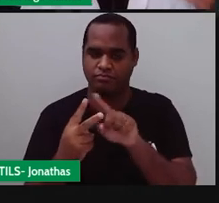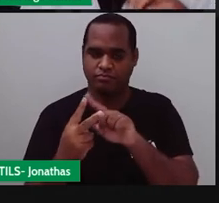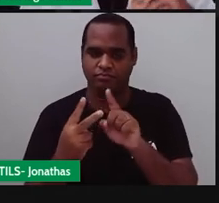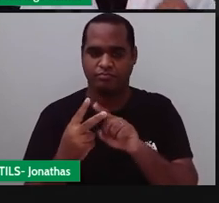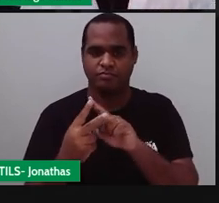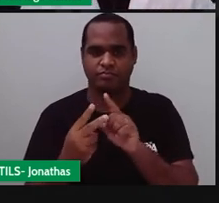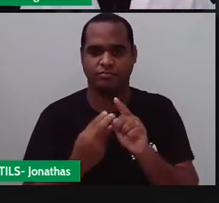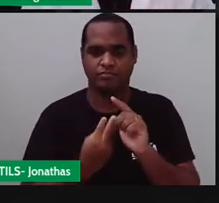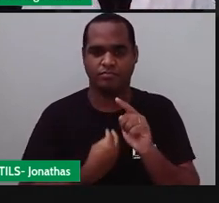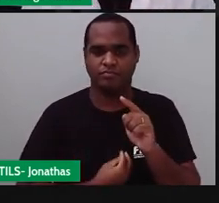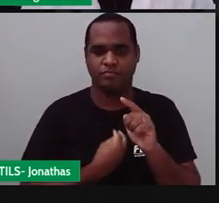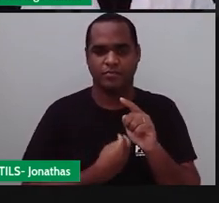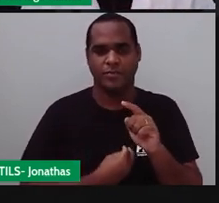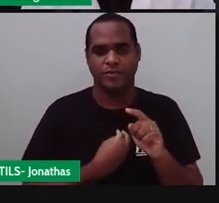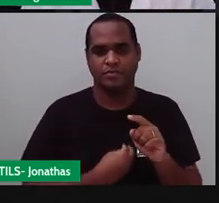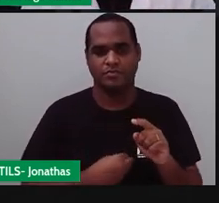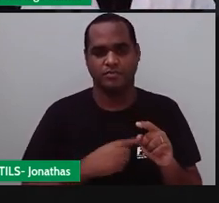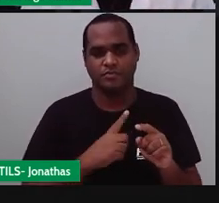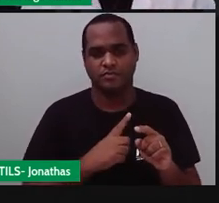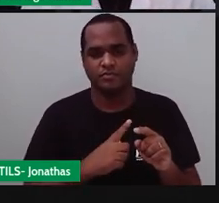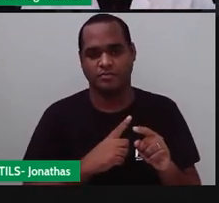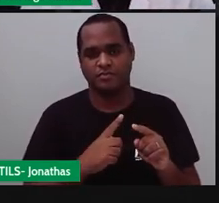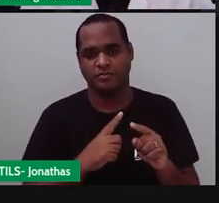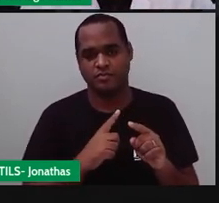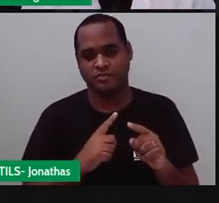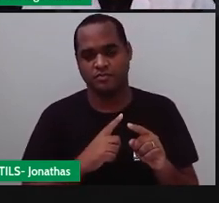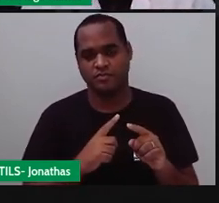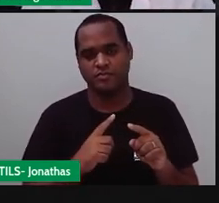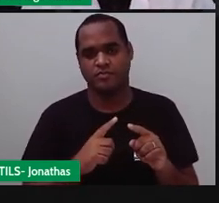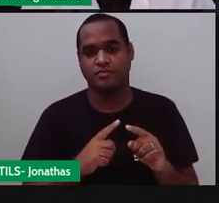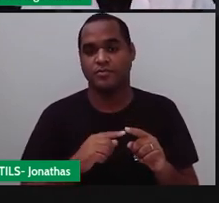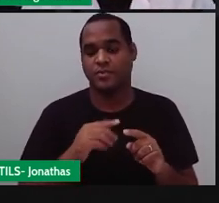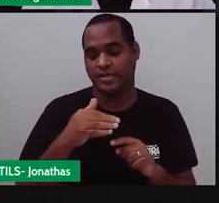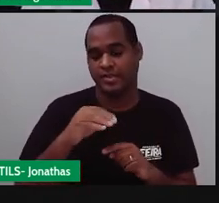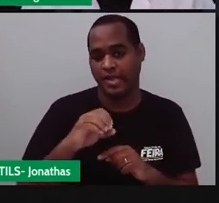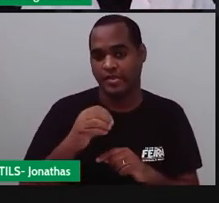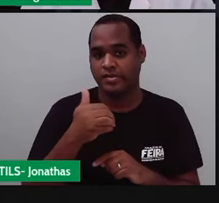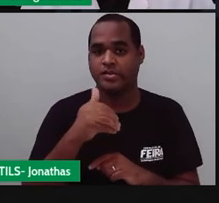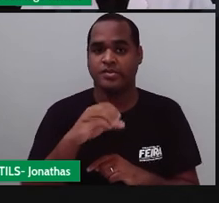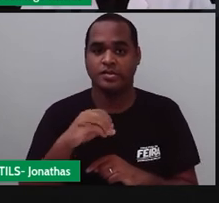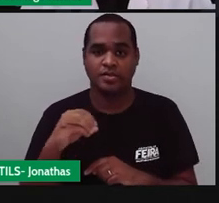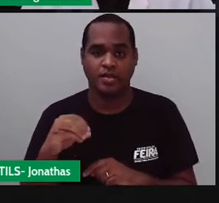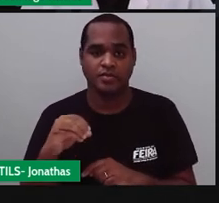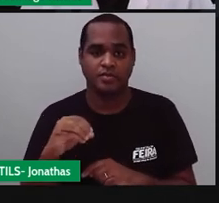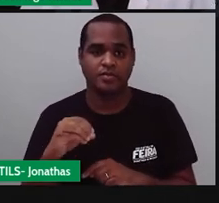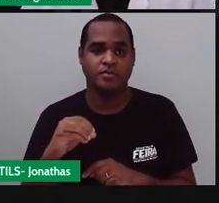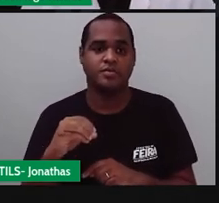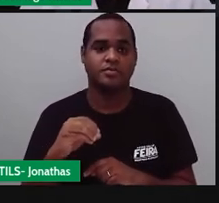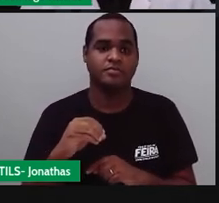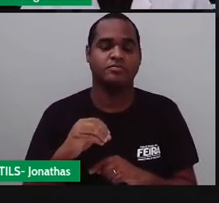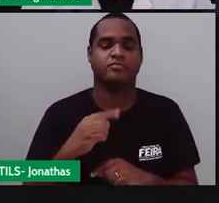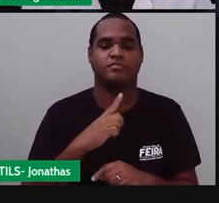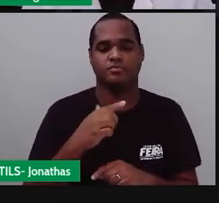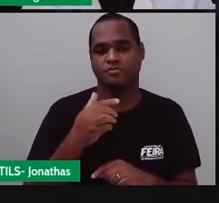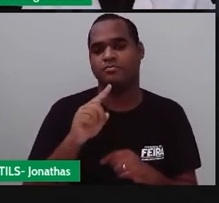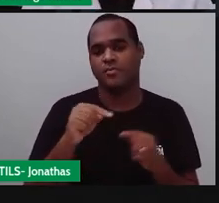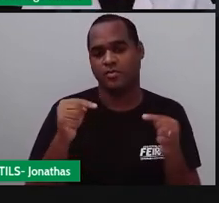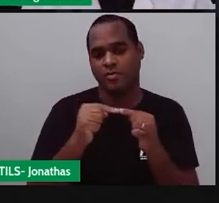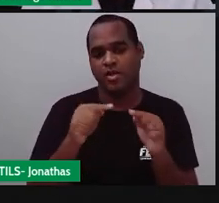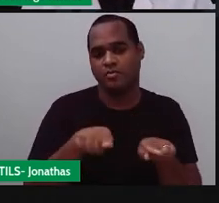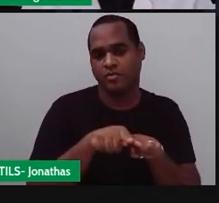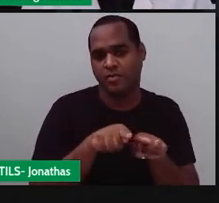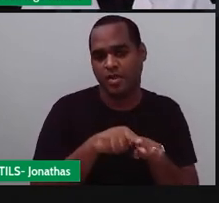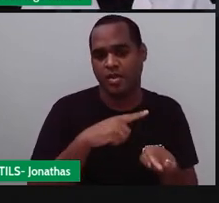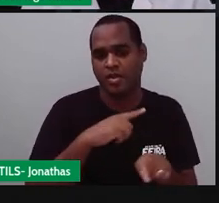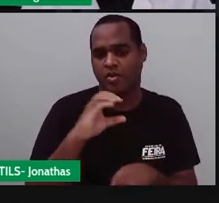lá embaixo tem que aparecer quem? dez cem ou mil professor vai aparecer o cem porque o cem